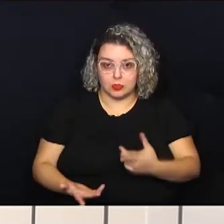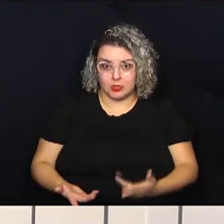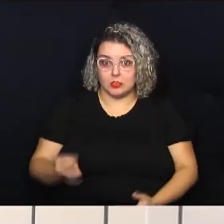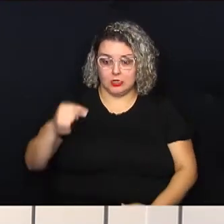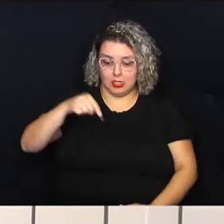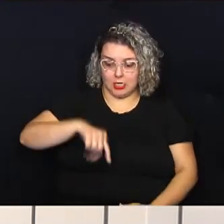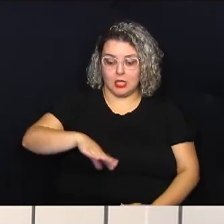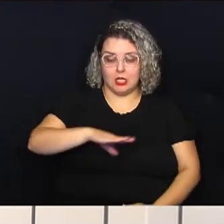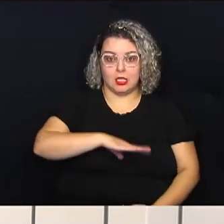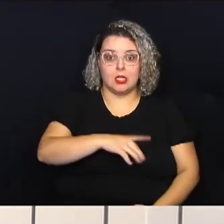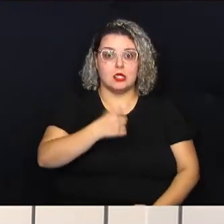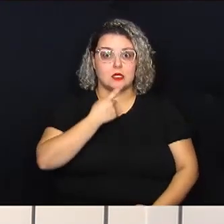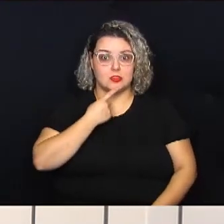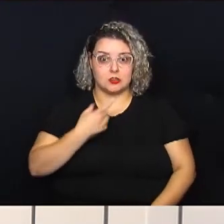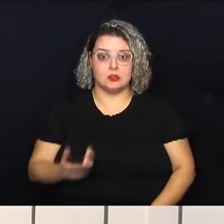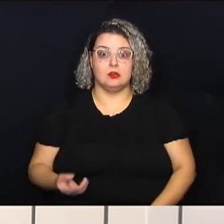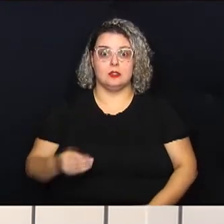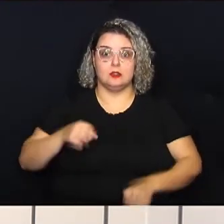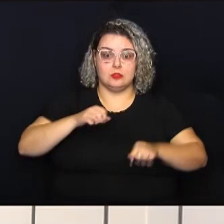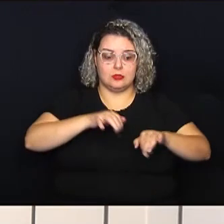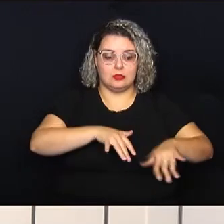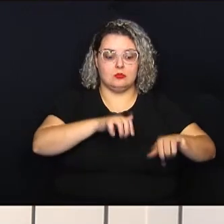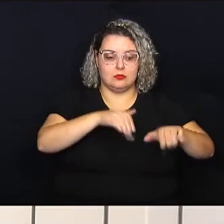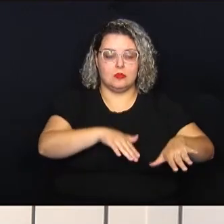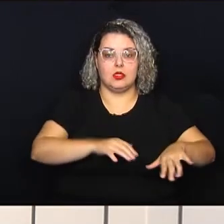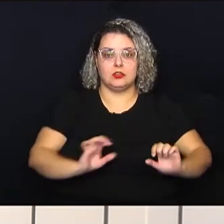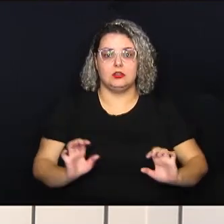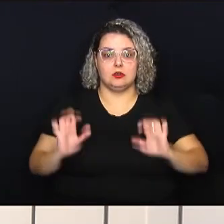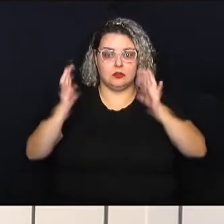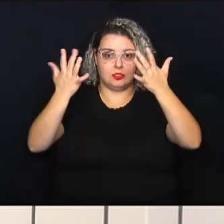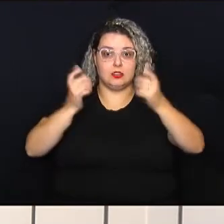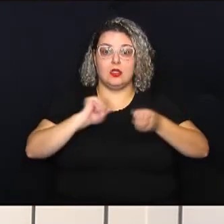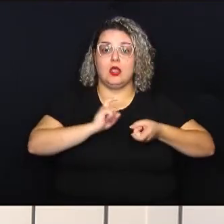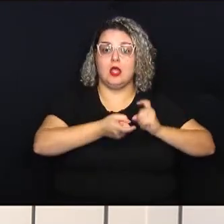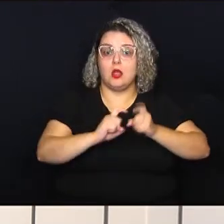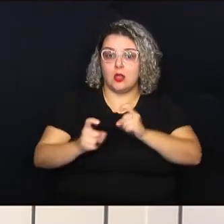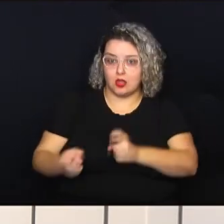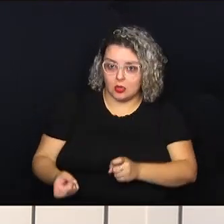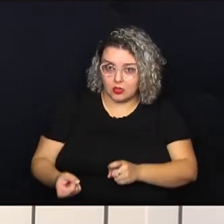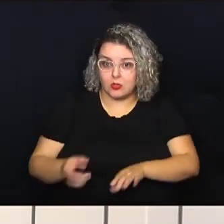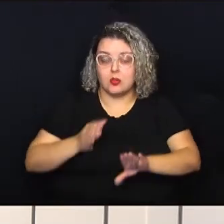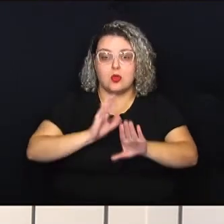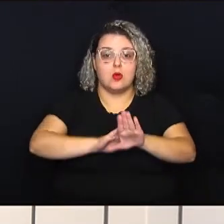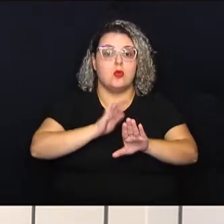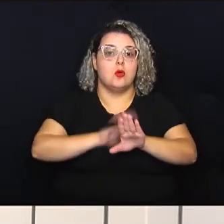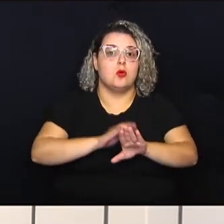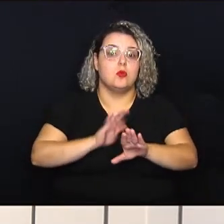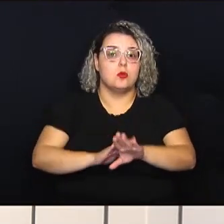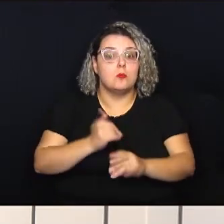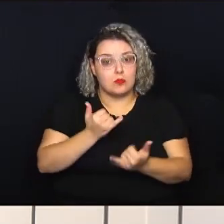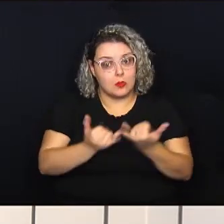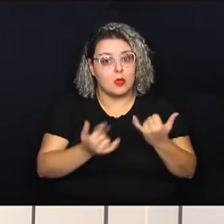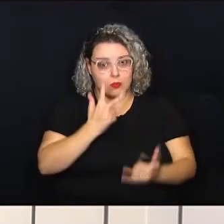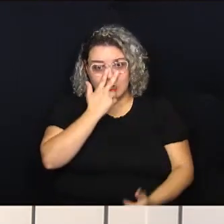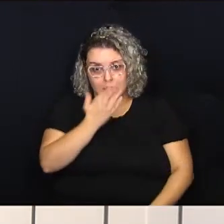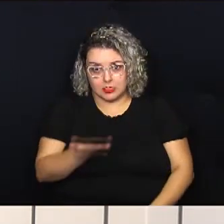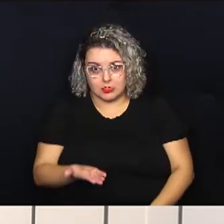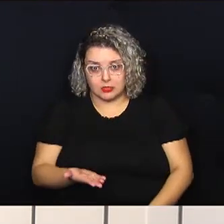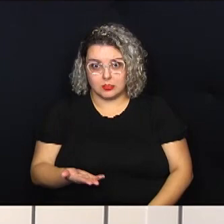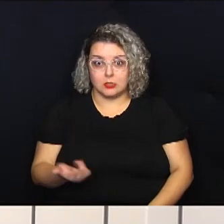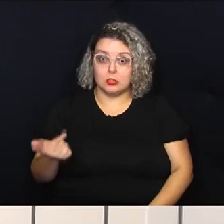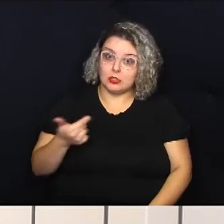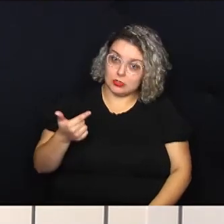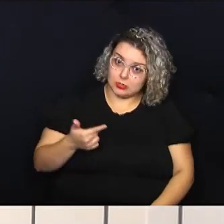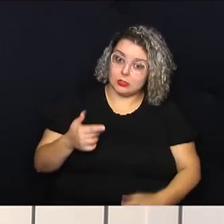em Campinas, de marchas, eventos, reuniões ou atividades similares, que, segundo